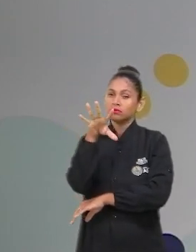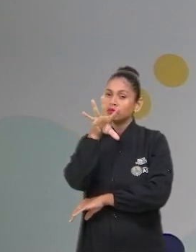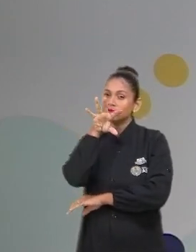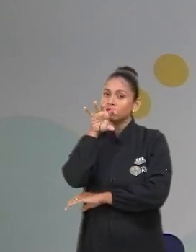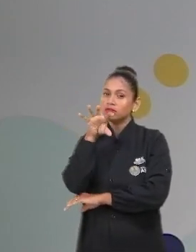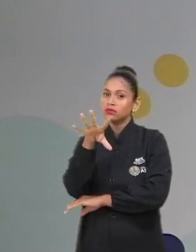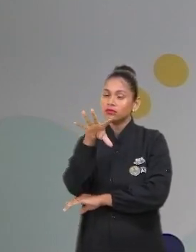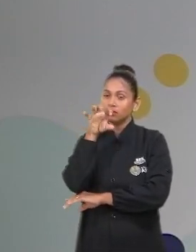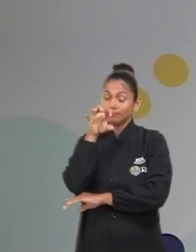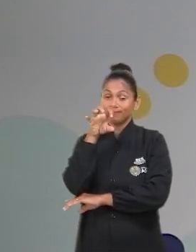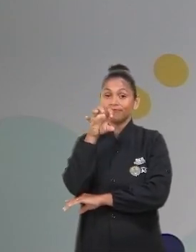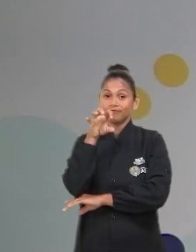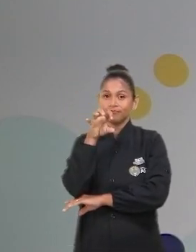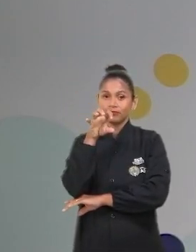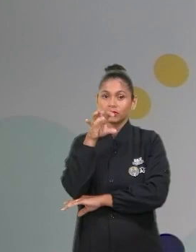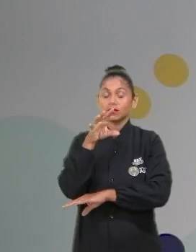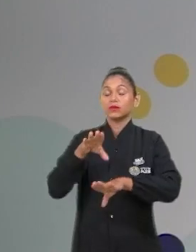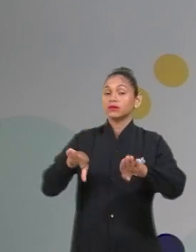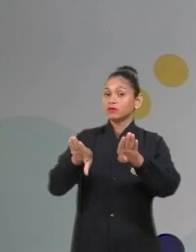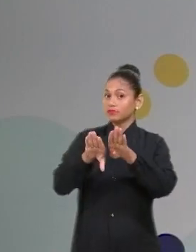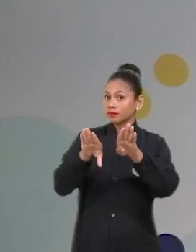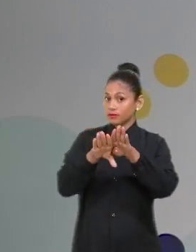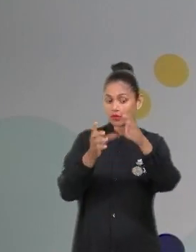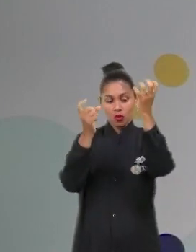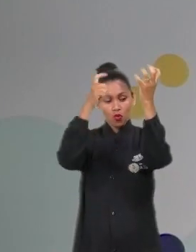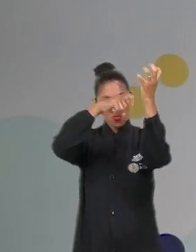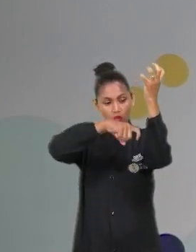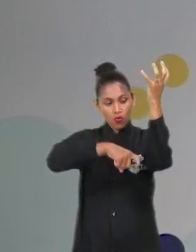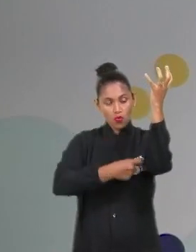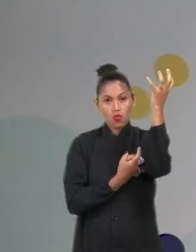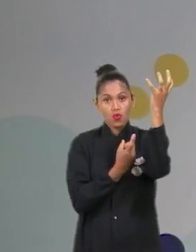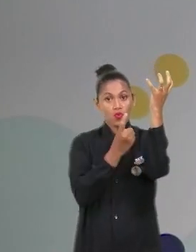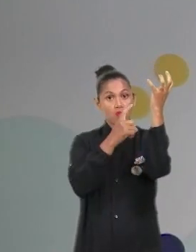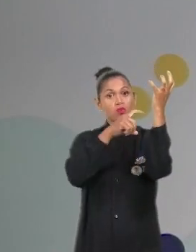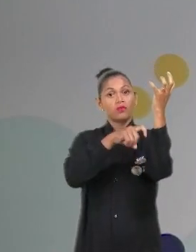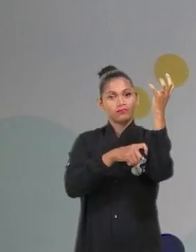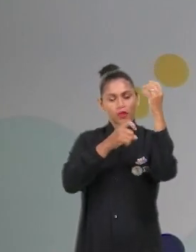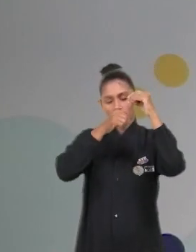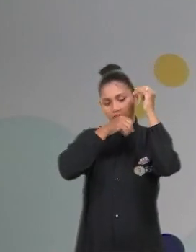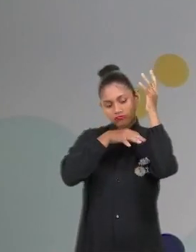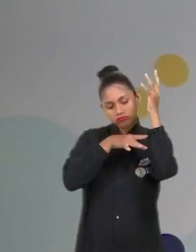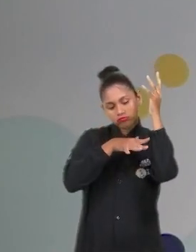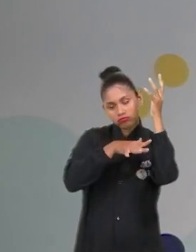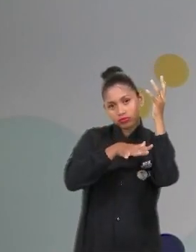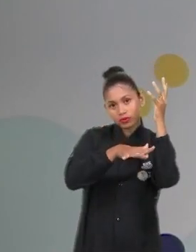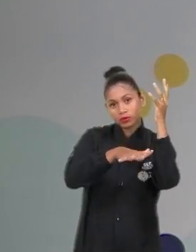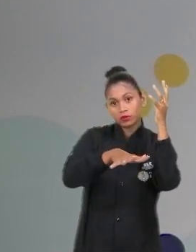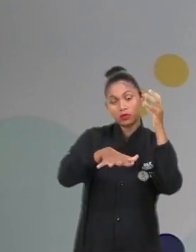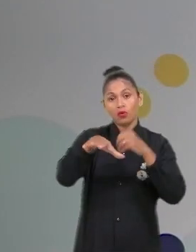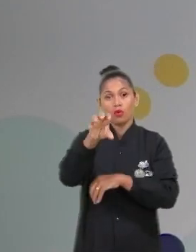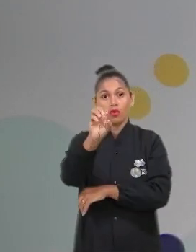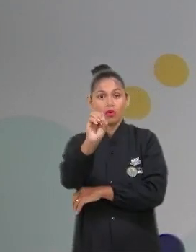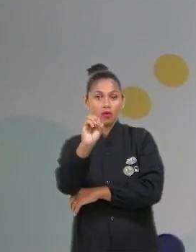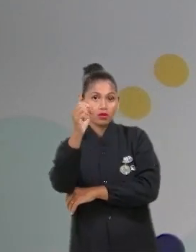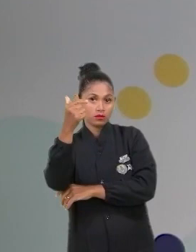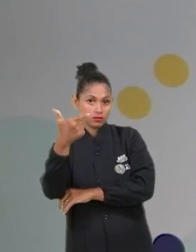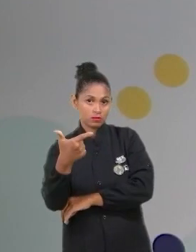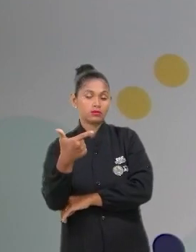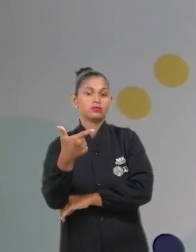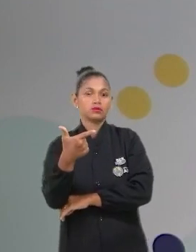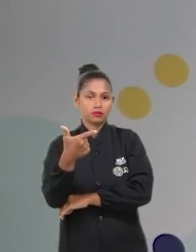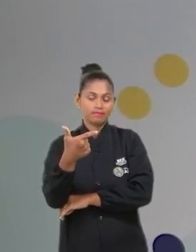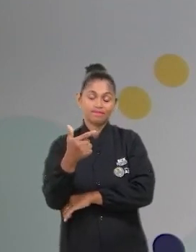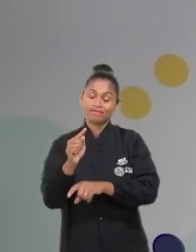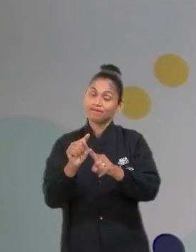fazem fotossíntese. E quando elas fazem fotossíntese, elas liberam o O2. Mas,